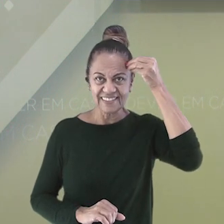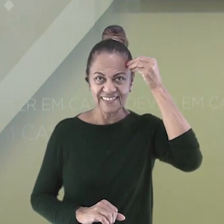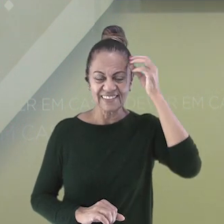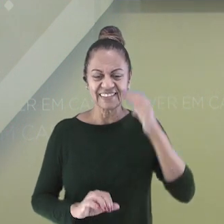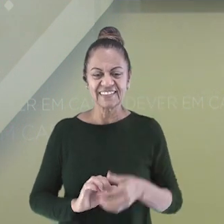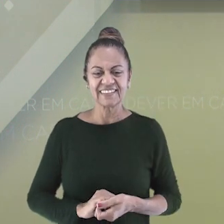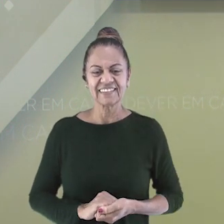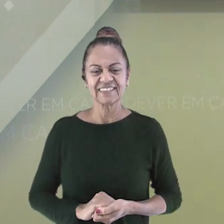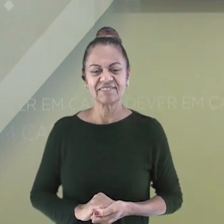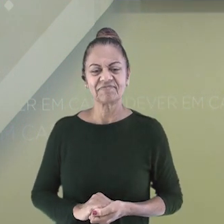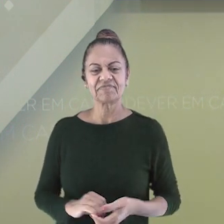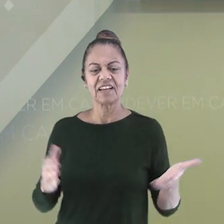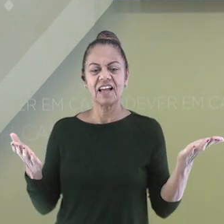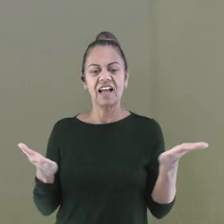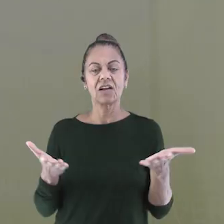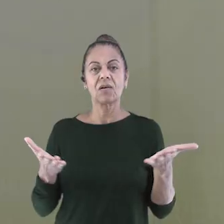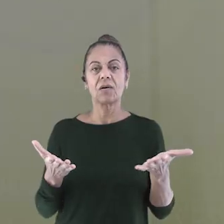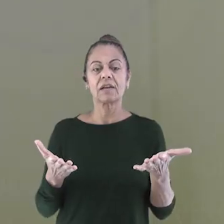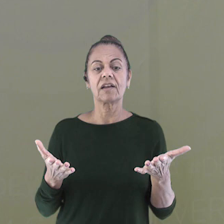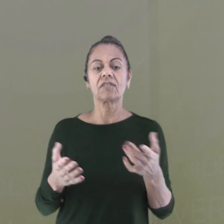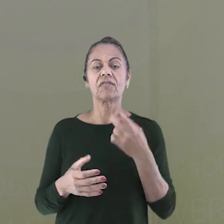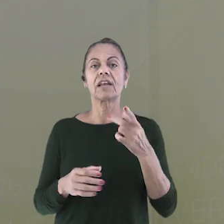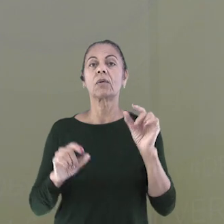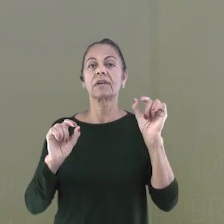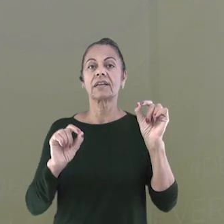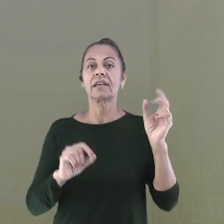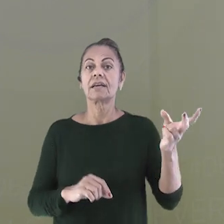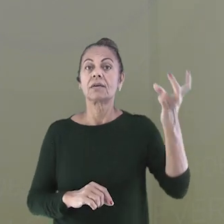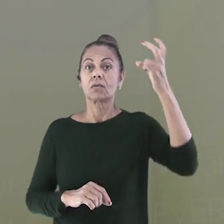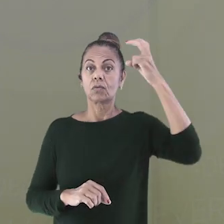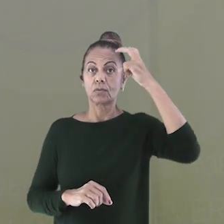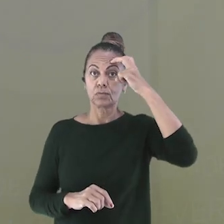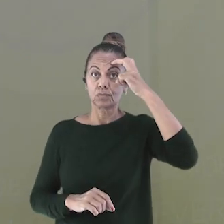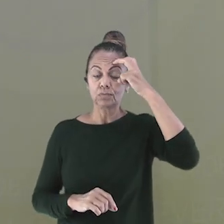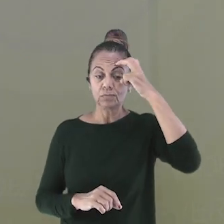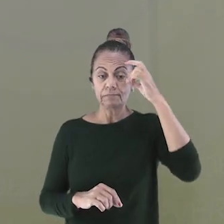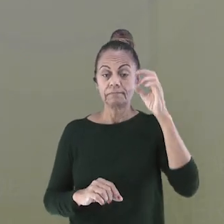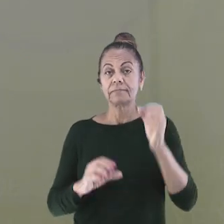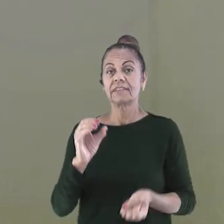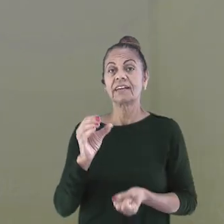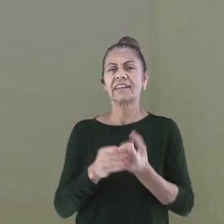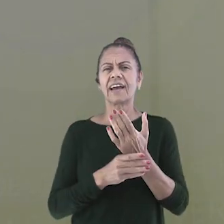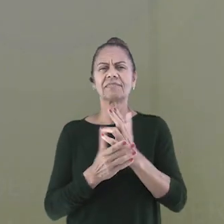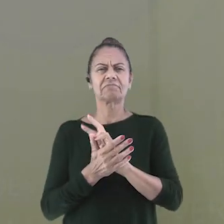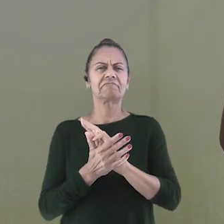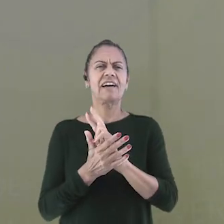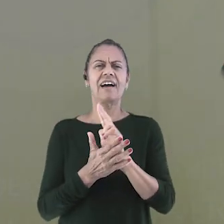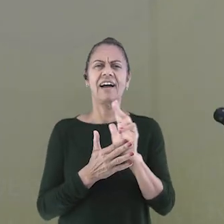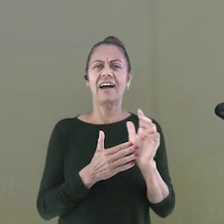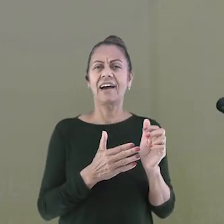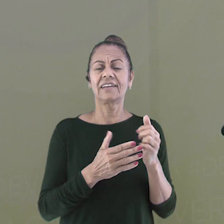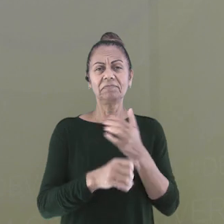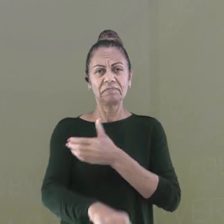mais o nome das cinco regiões brasileiras. Agora, vamos falar de cultura. Cultura é formada por uma